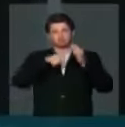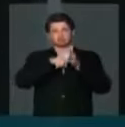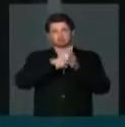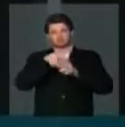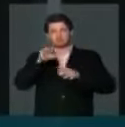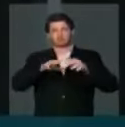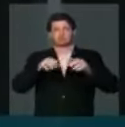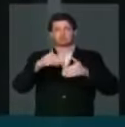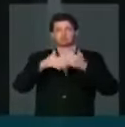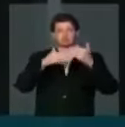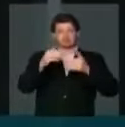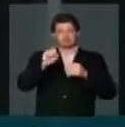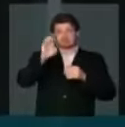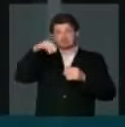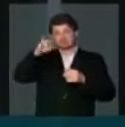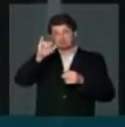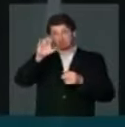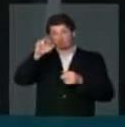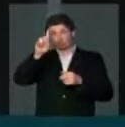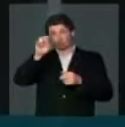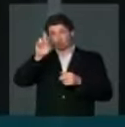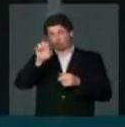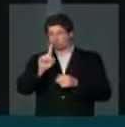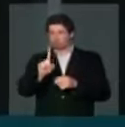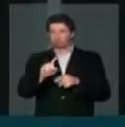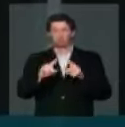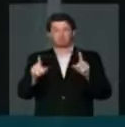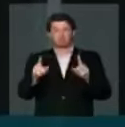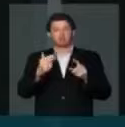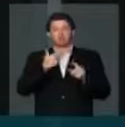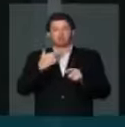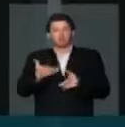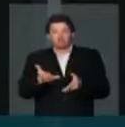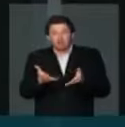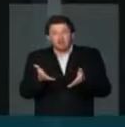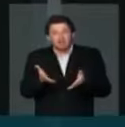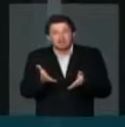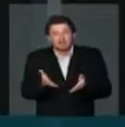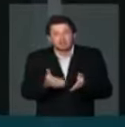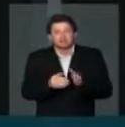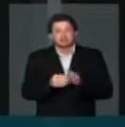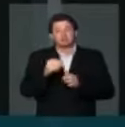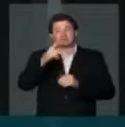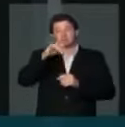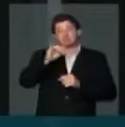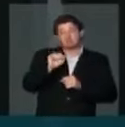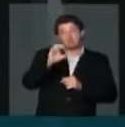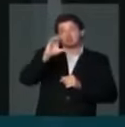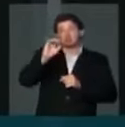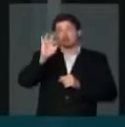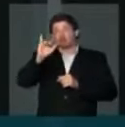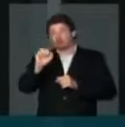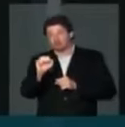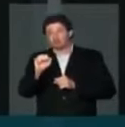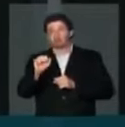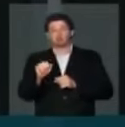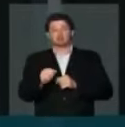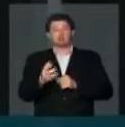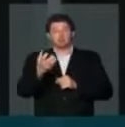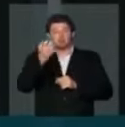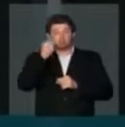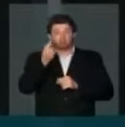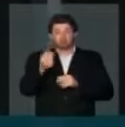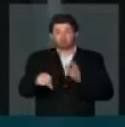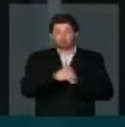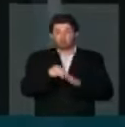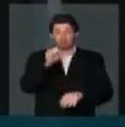desenvolvimento dos semicondutores. Então, não pode ser em cima da isenção do PIS, COFINS, da Receita,